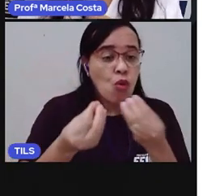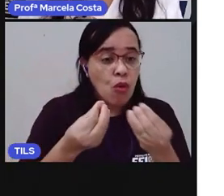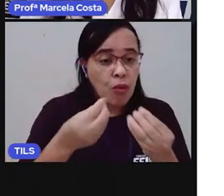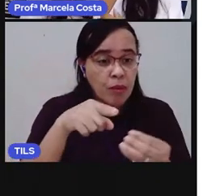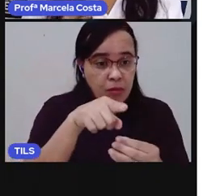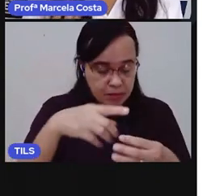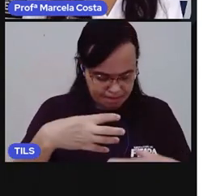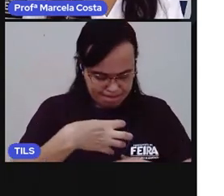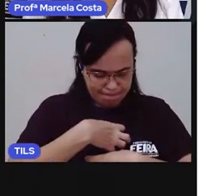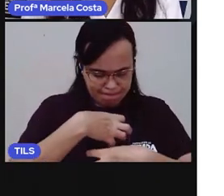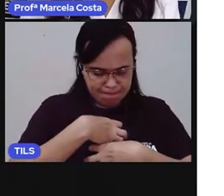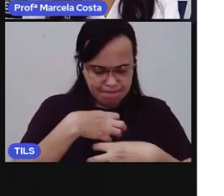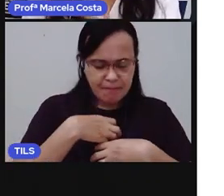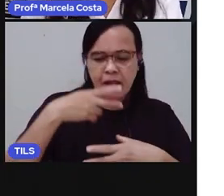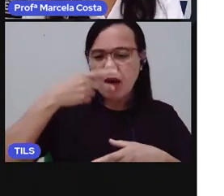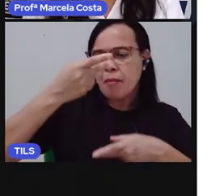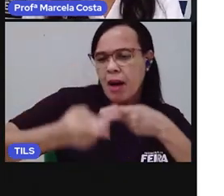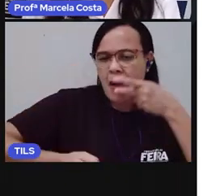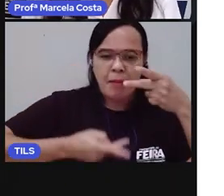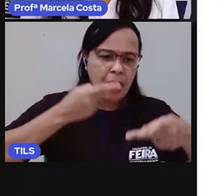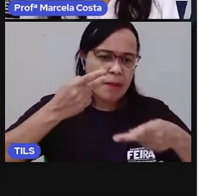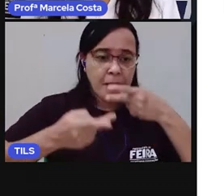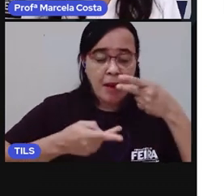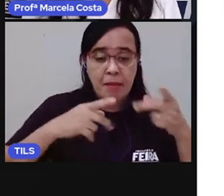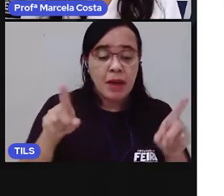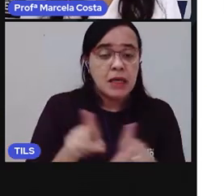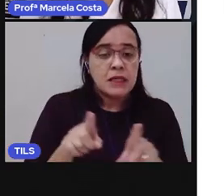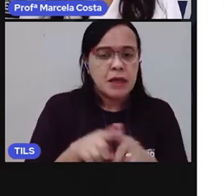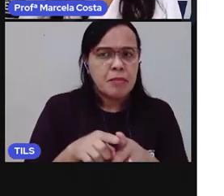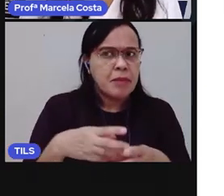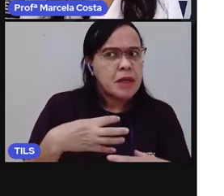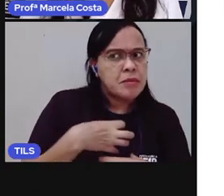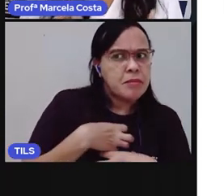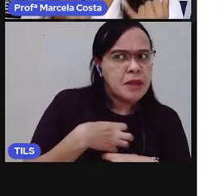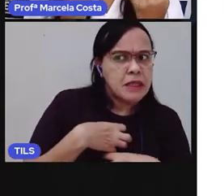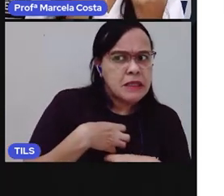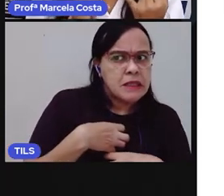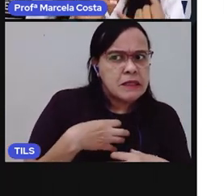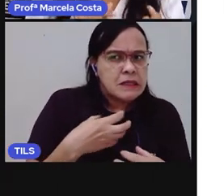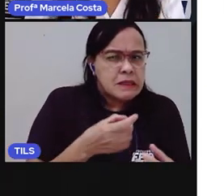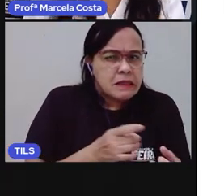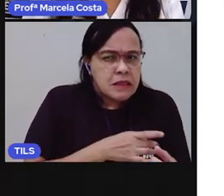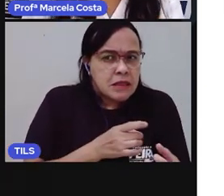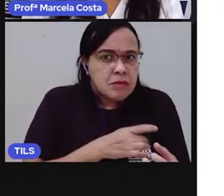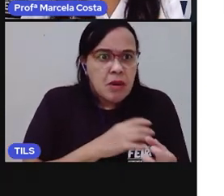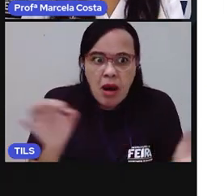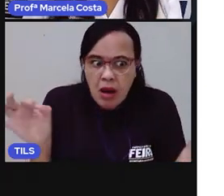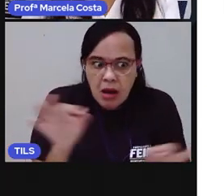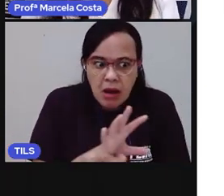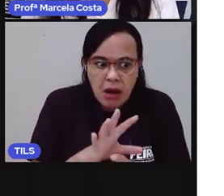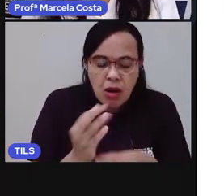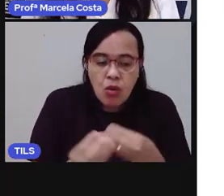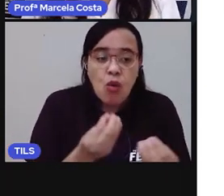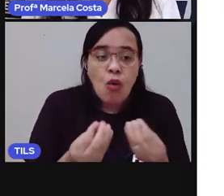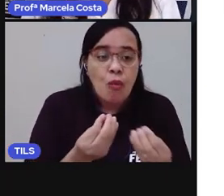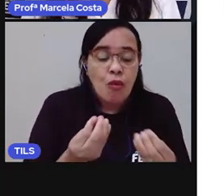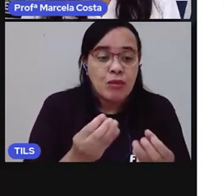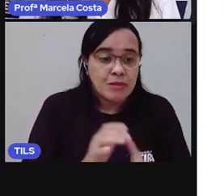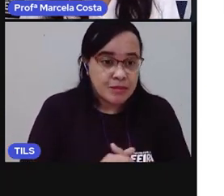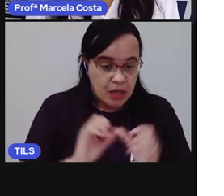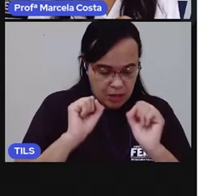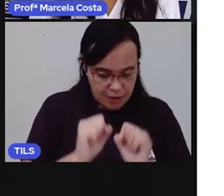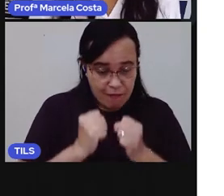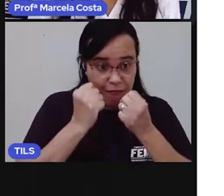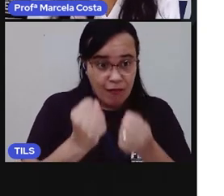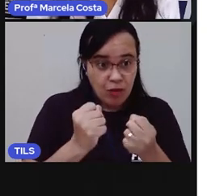o que você fez para superar essa situação. Tá? Você vai dizer o medo que você já sentiu.